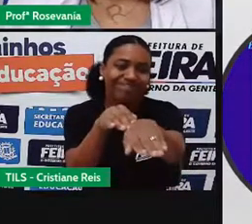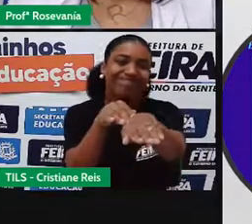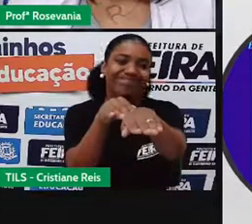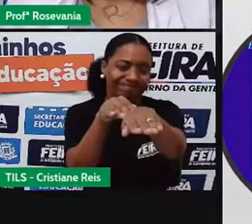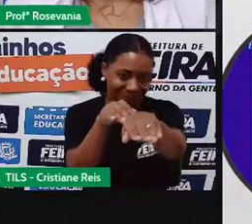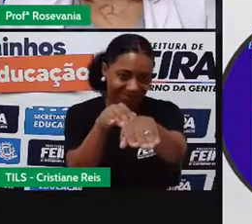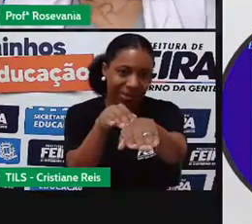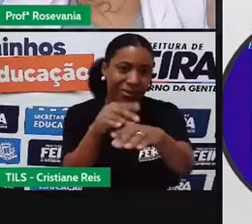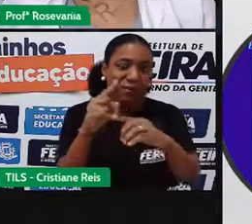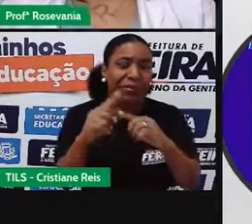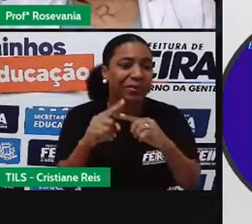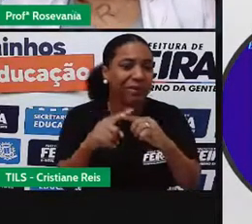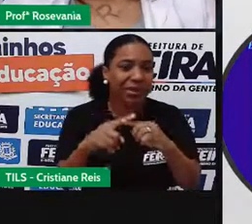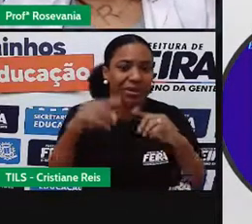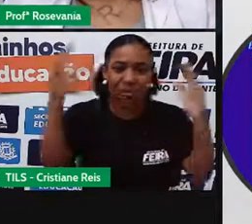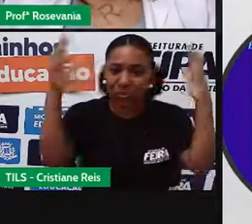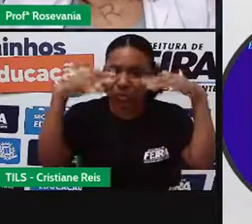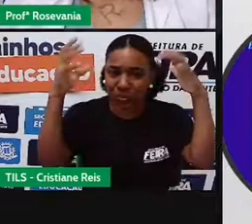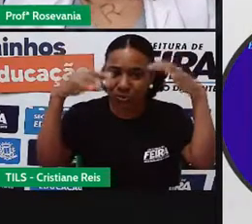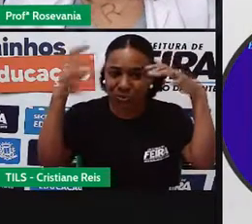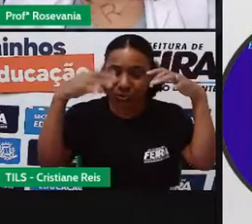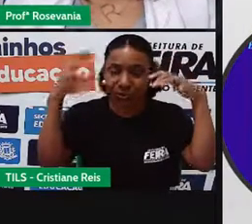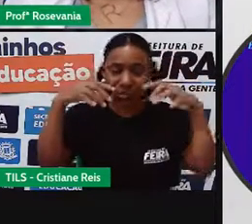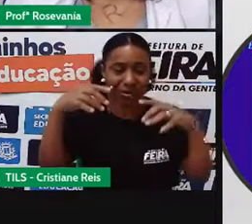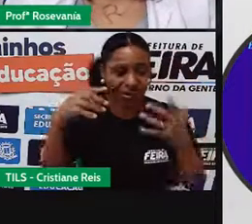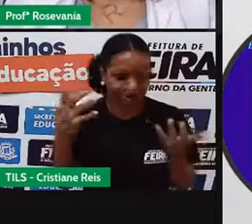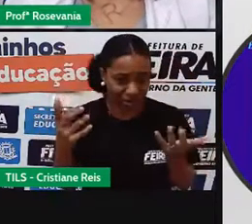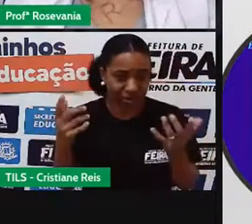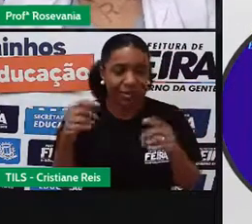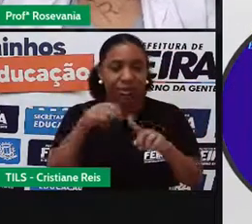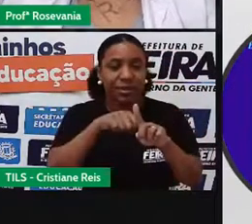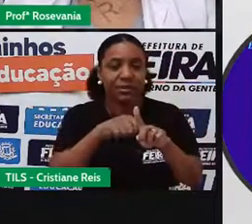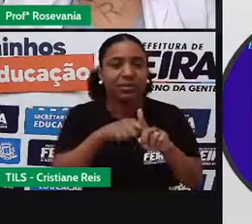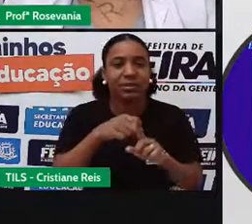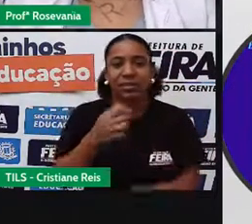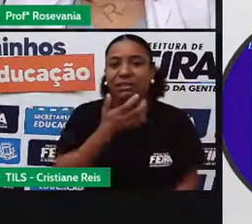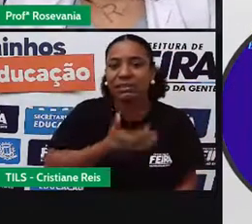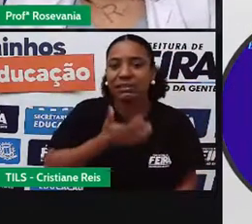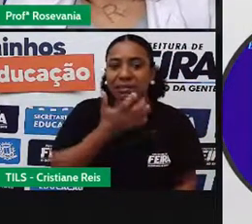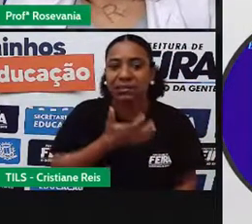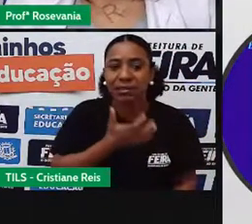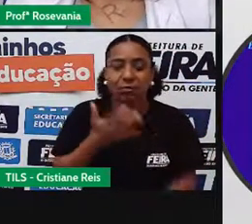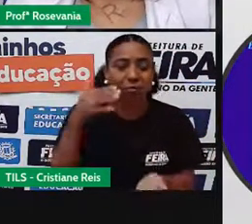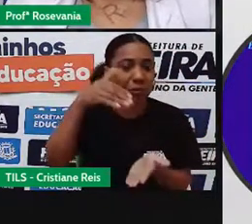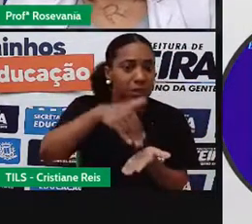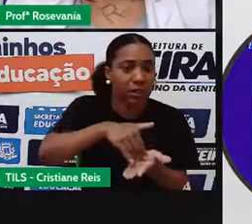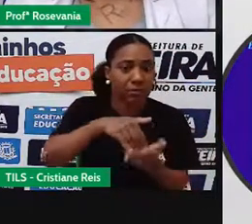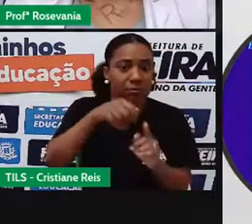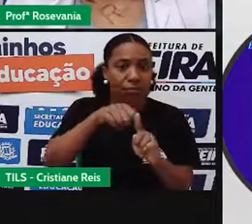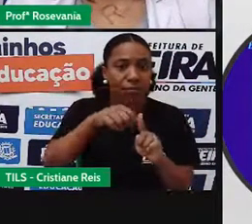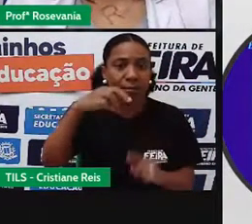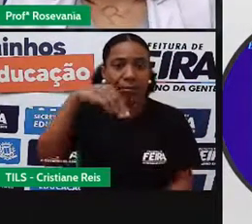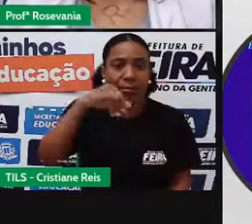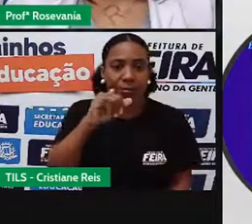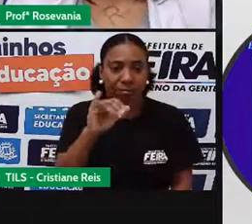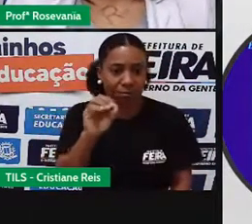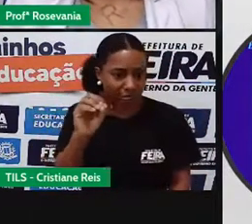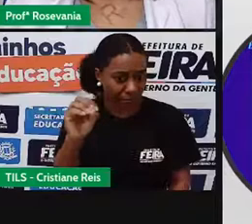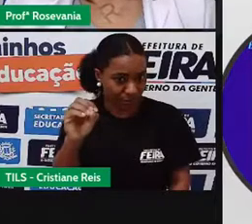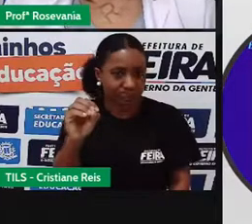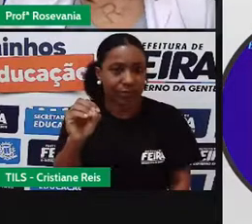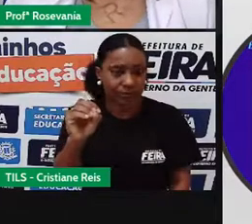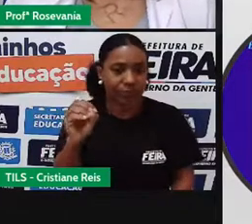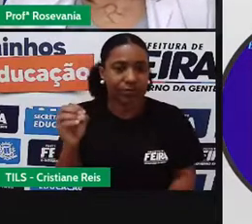aí, no período da chuva, que é de dezembro a maio, né, nessa região. Vocês sabem aqui, né, essa estrada, ela é, né,